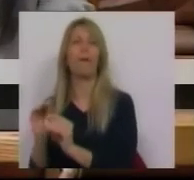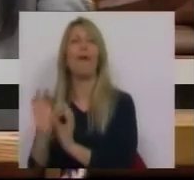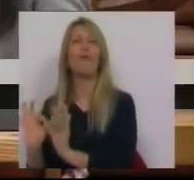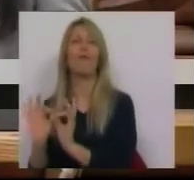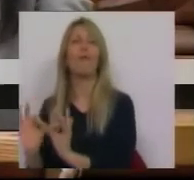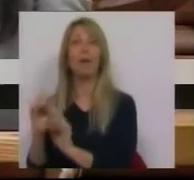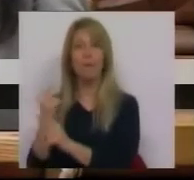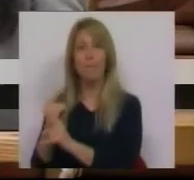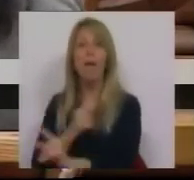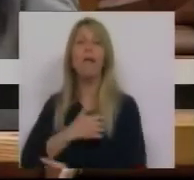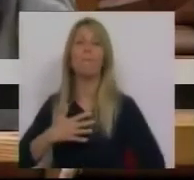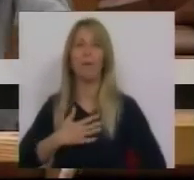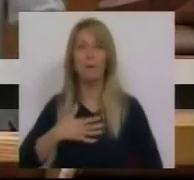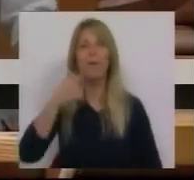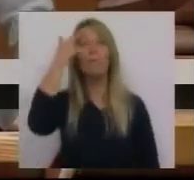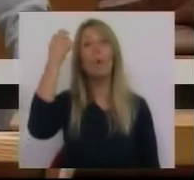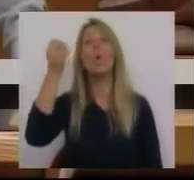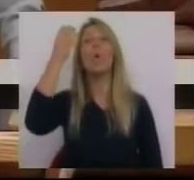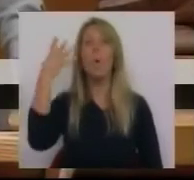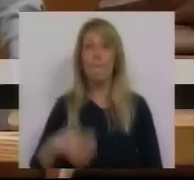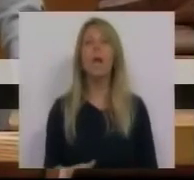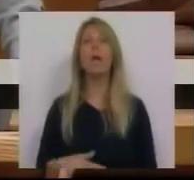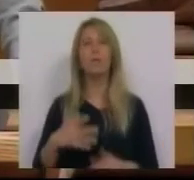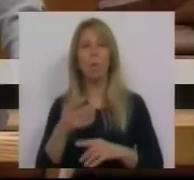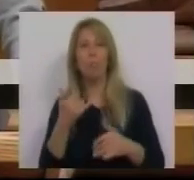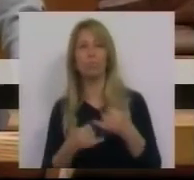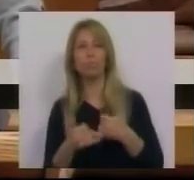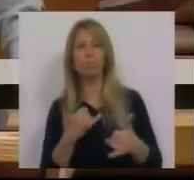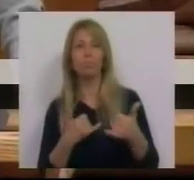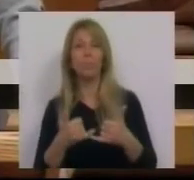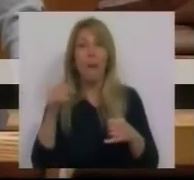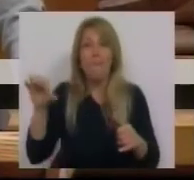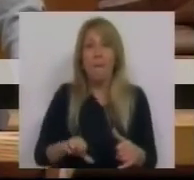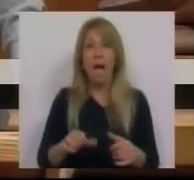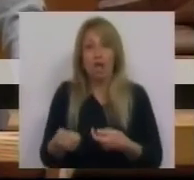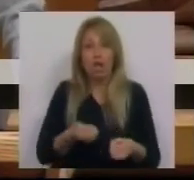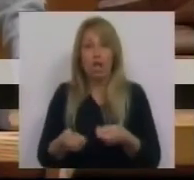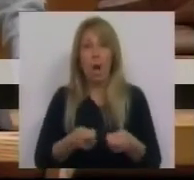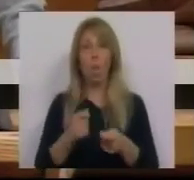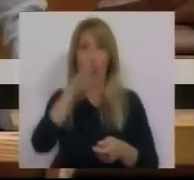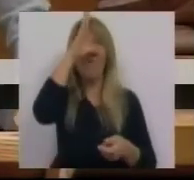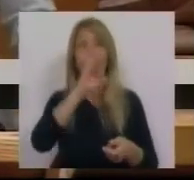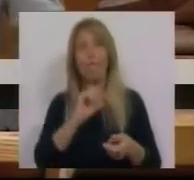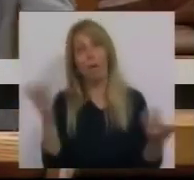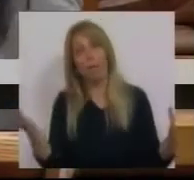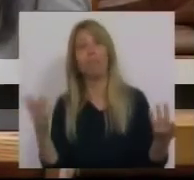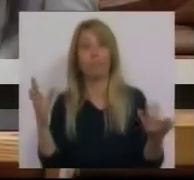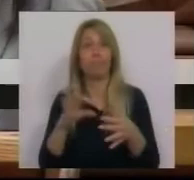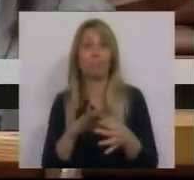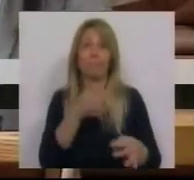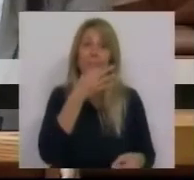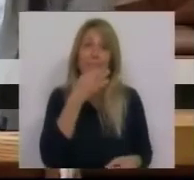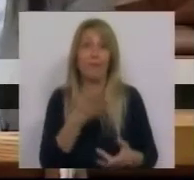empresas. Compreende-se, a dança das cadeiras entre a sua má gestão e o Governo fala por si. Atentemos a este